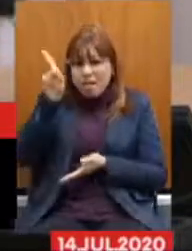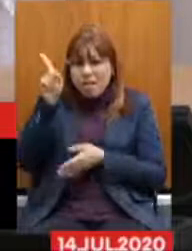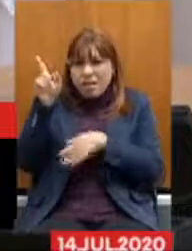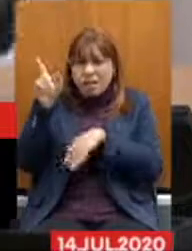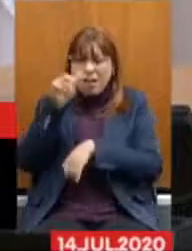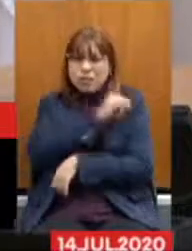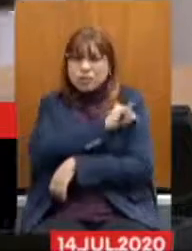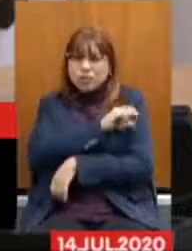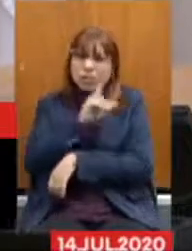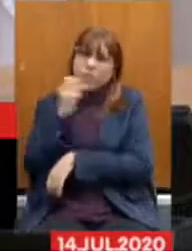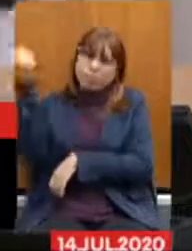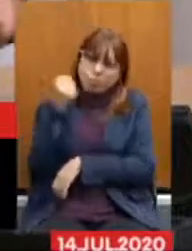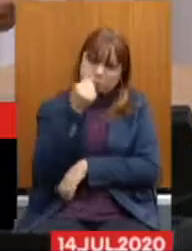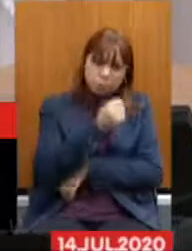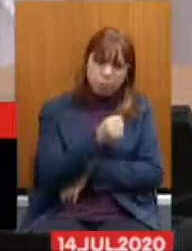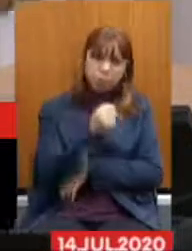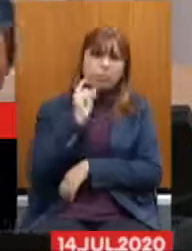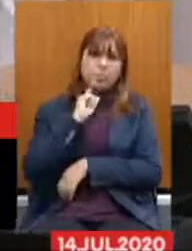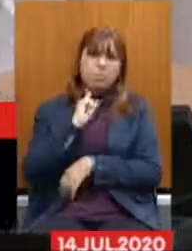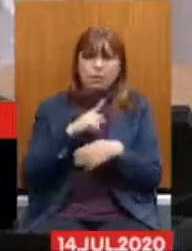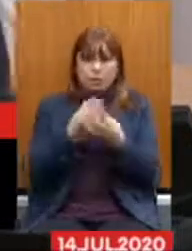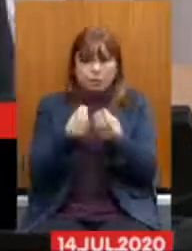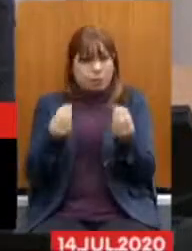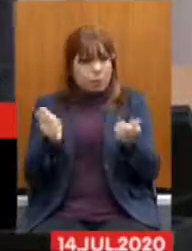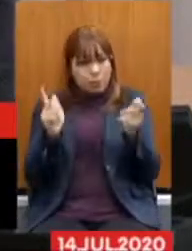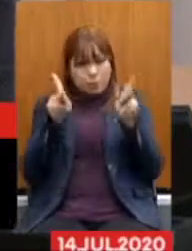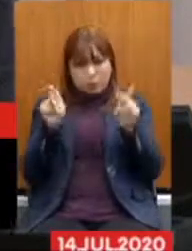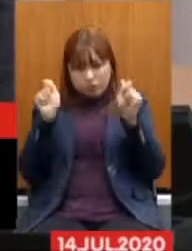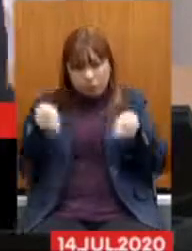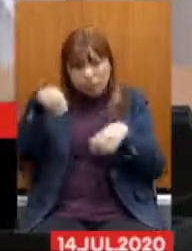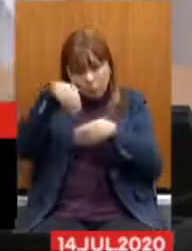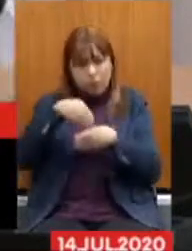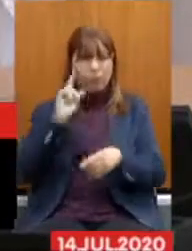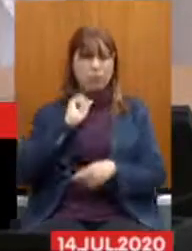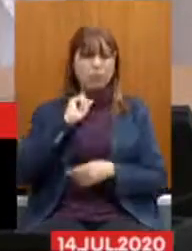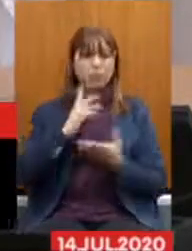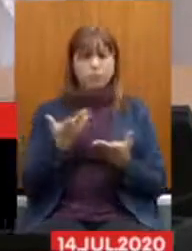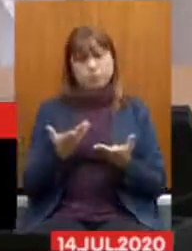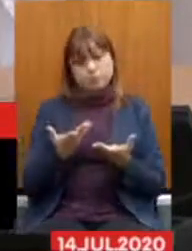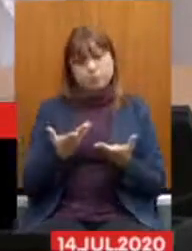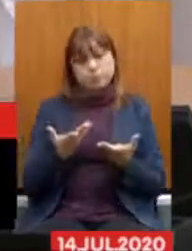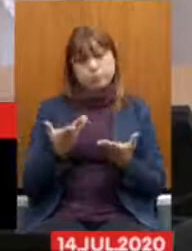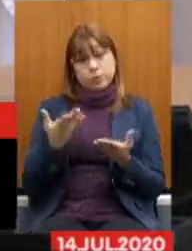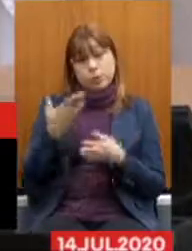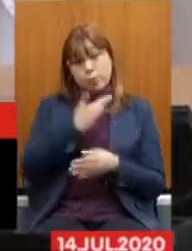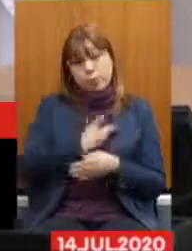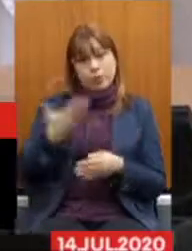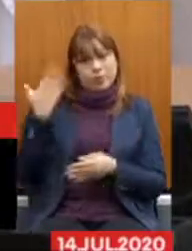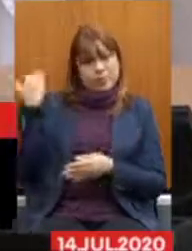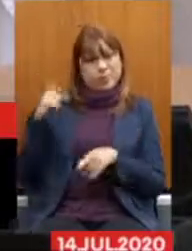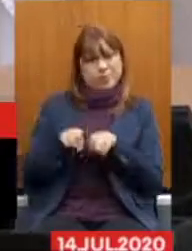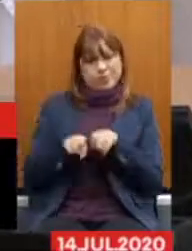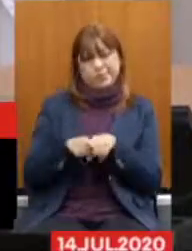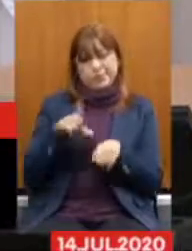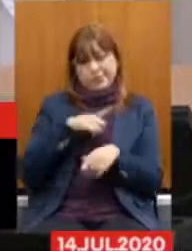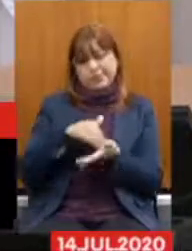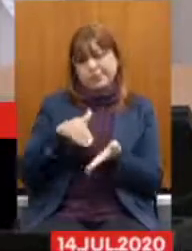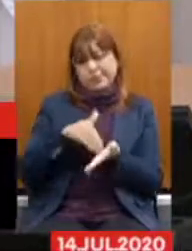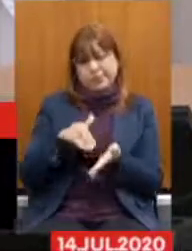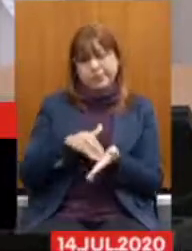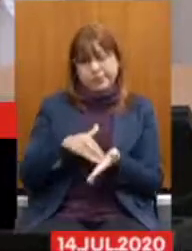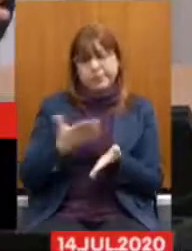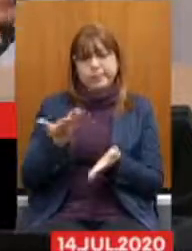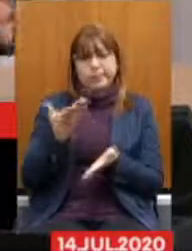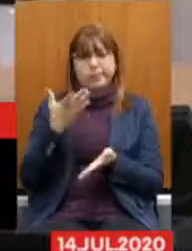Gerais com tantas pessoas competentes para essa área. Muito embora o governo passado também tinha um secretário de fazenda que não valia